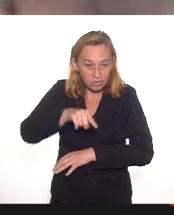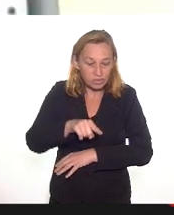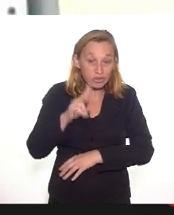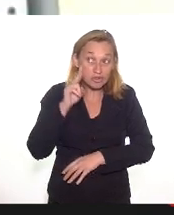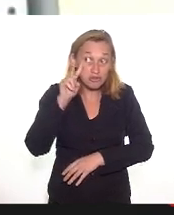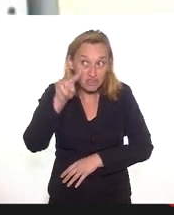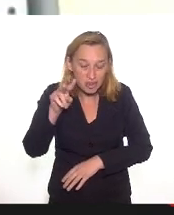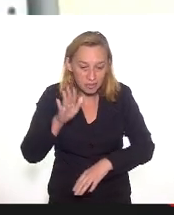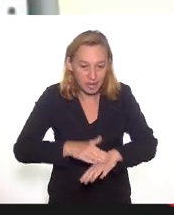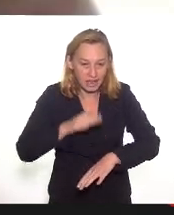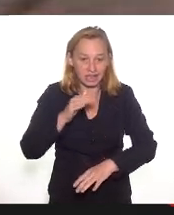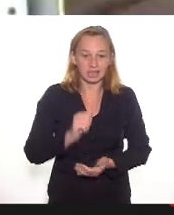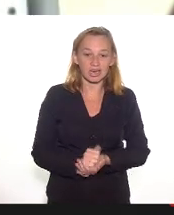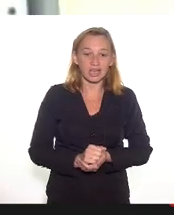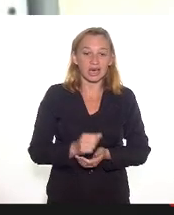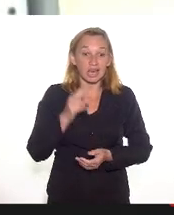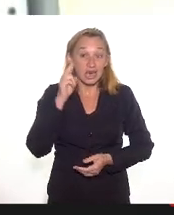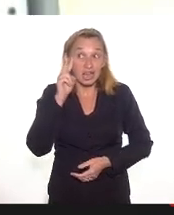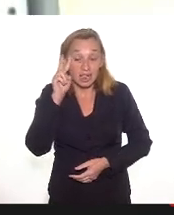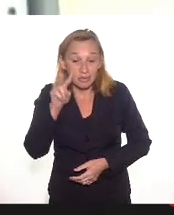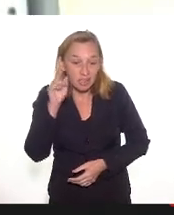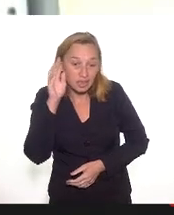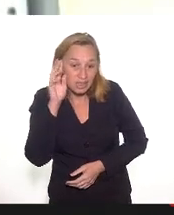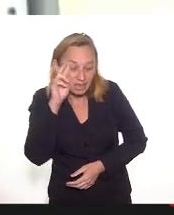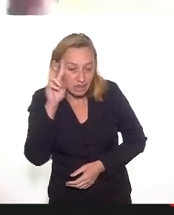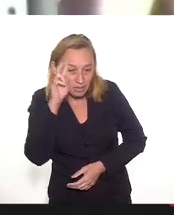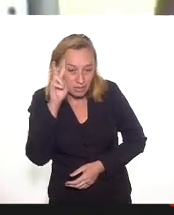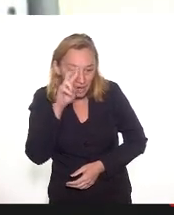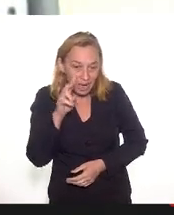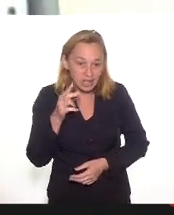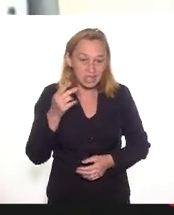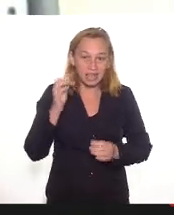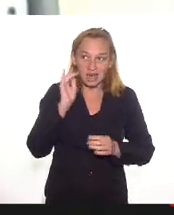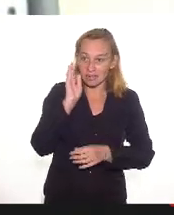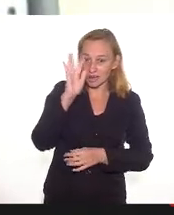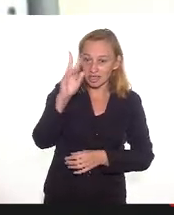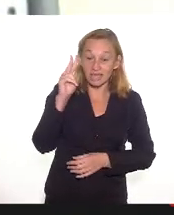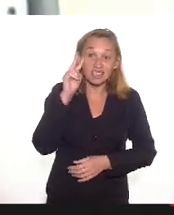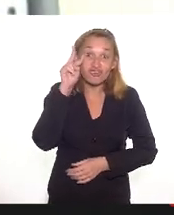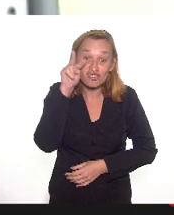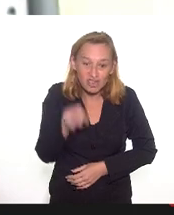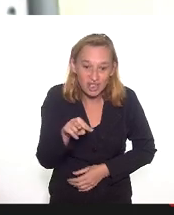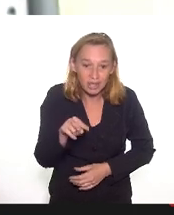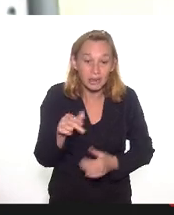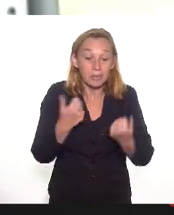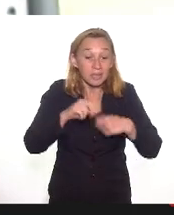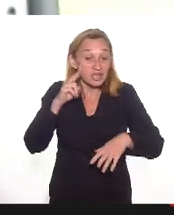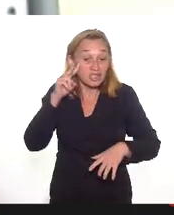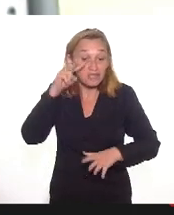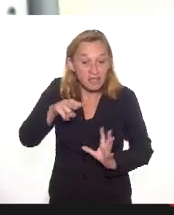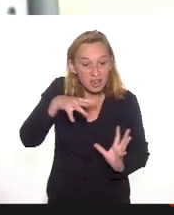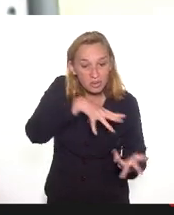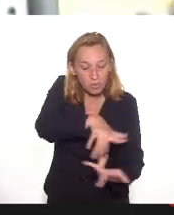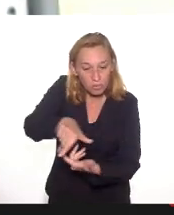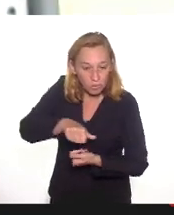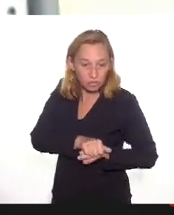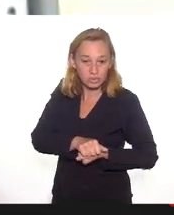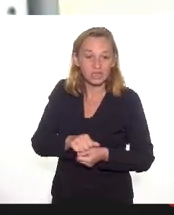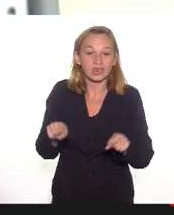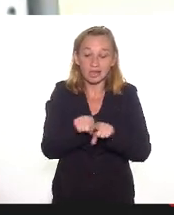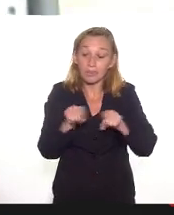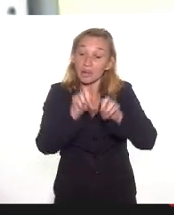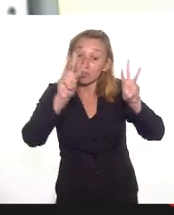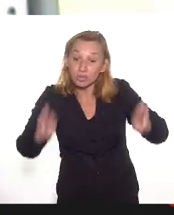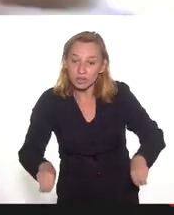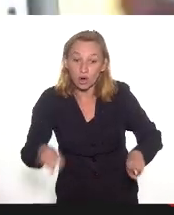o olho vê, a lembrança revê, a imaginação transvê, é preciso transver o mundo e é preciso transver os museus,